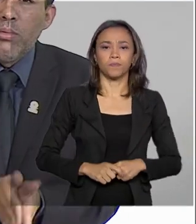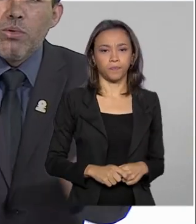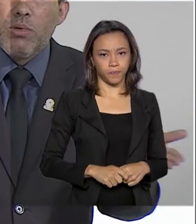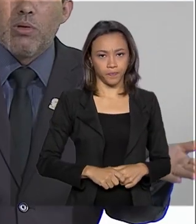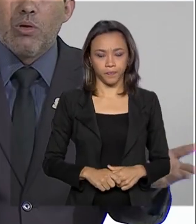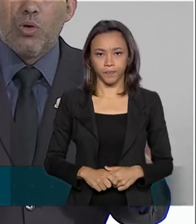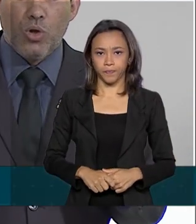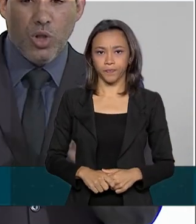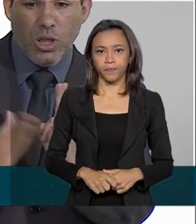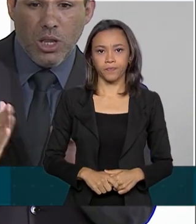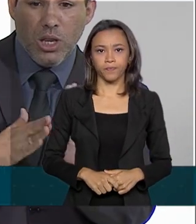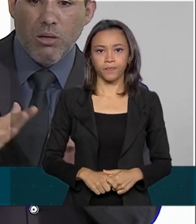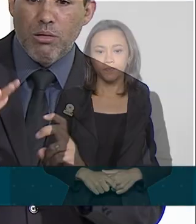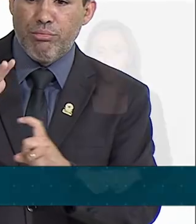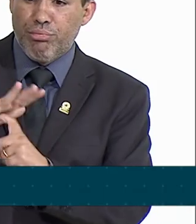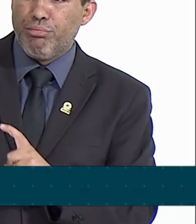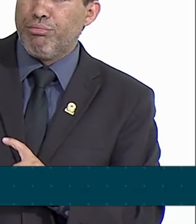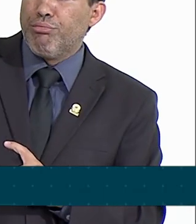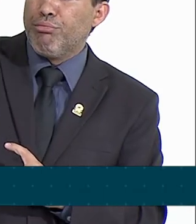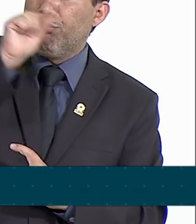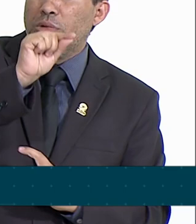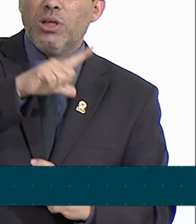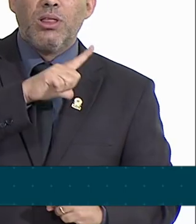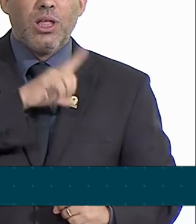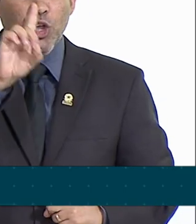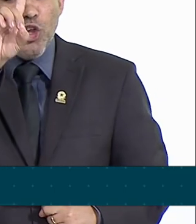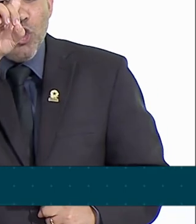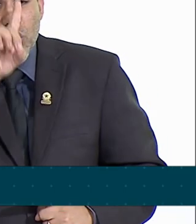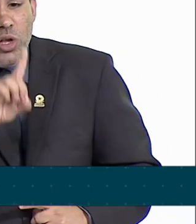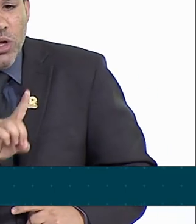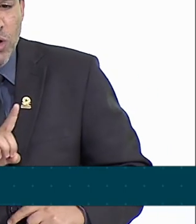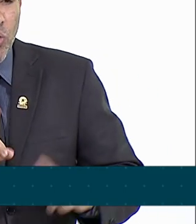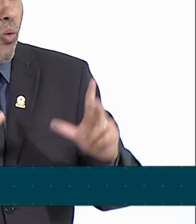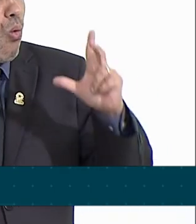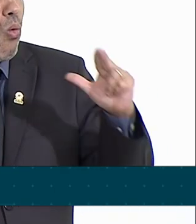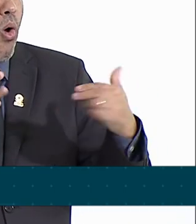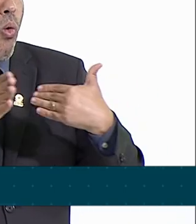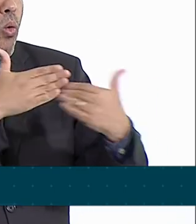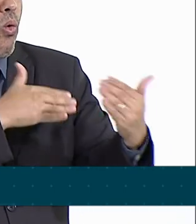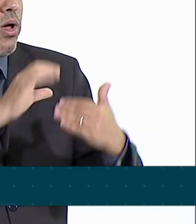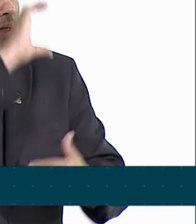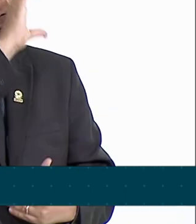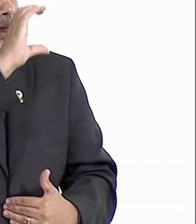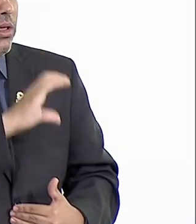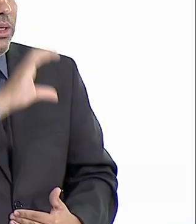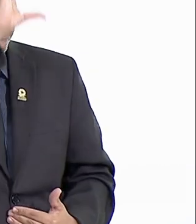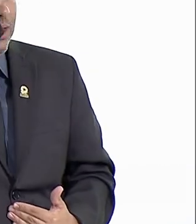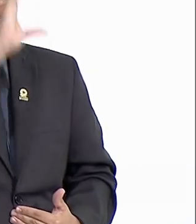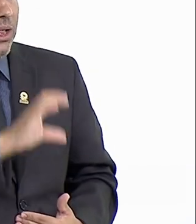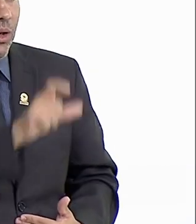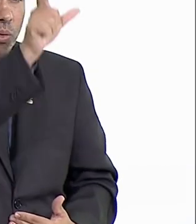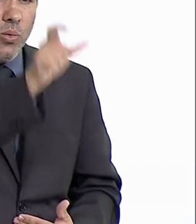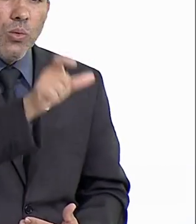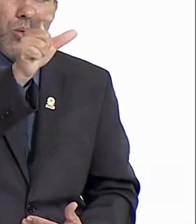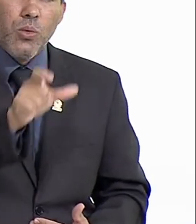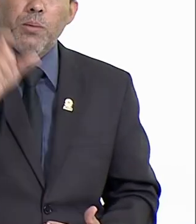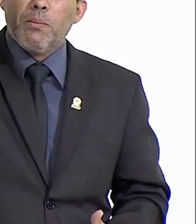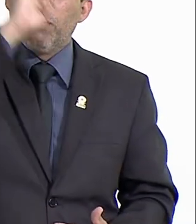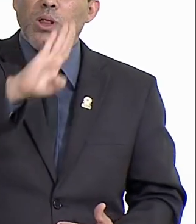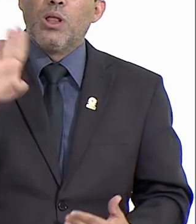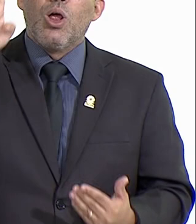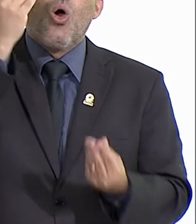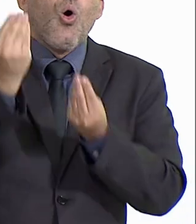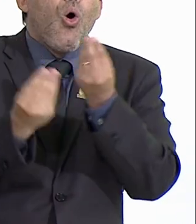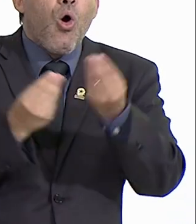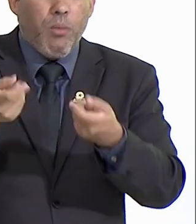brasileiras terão o direito de escolher, como qualquer cidadão brasileiro, como é que será gerida a sua riqueza